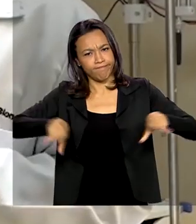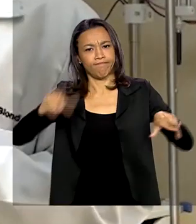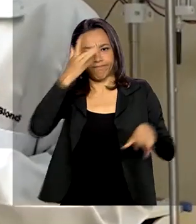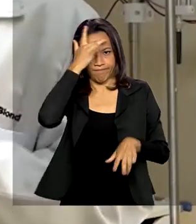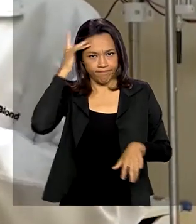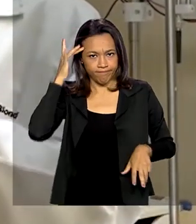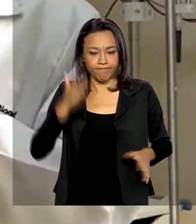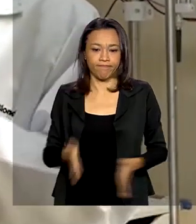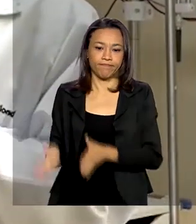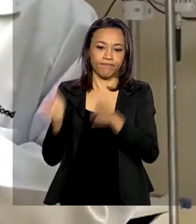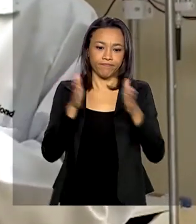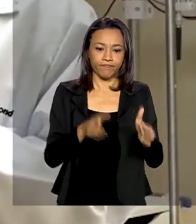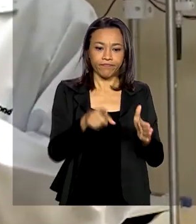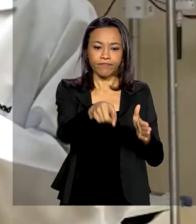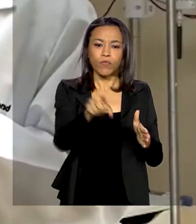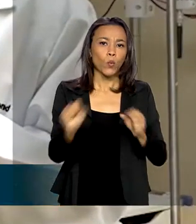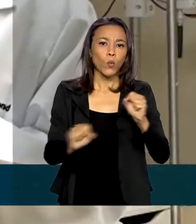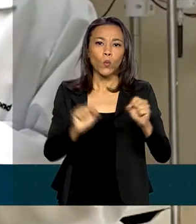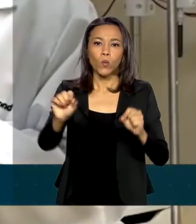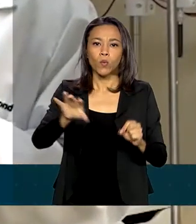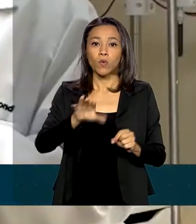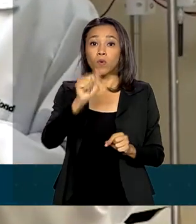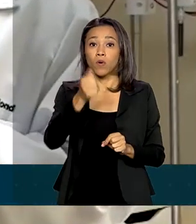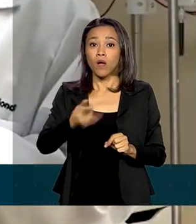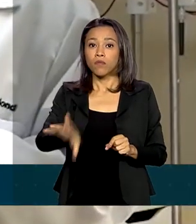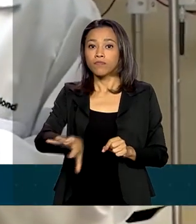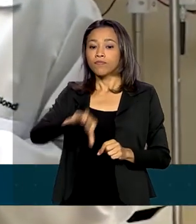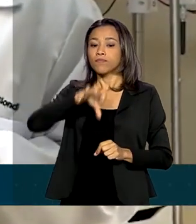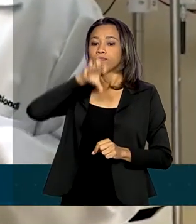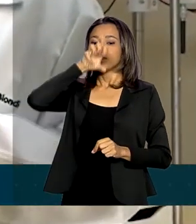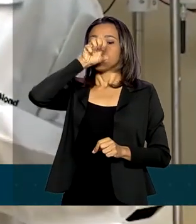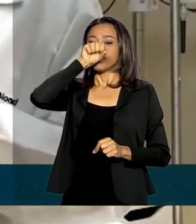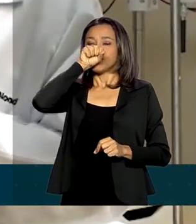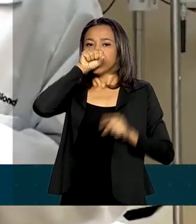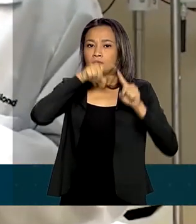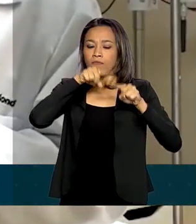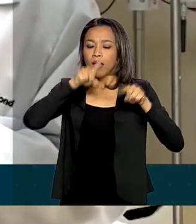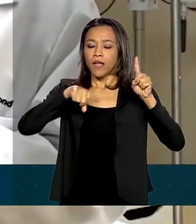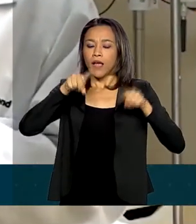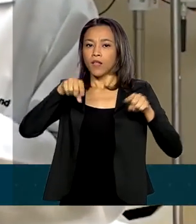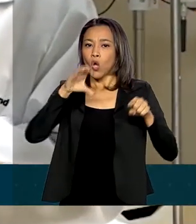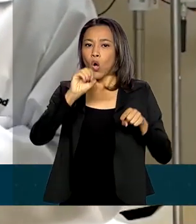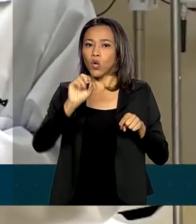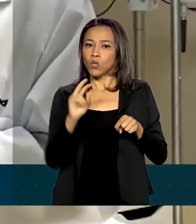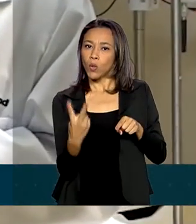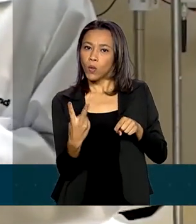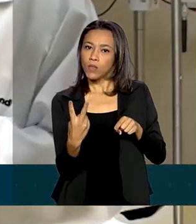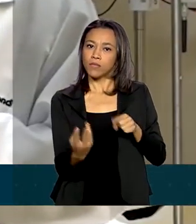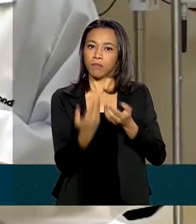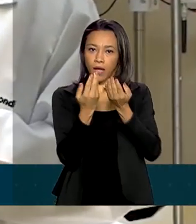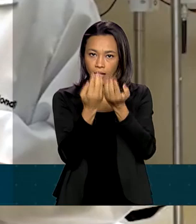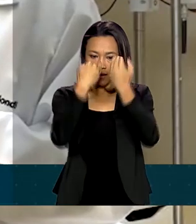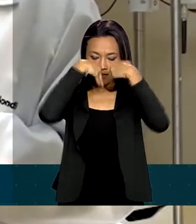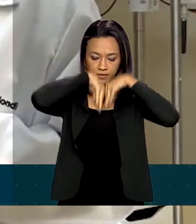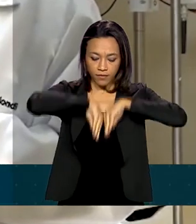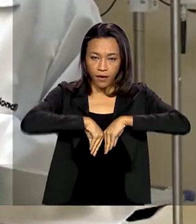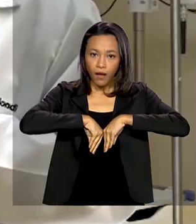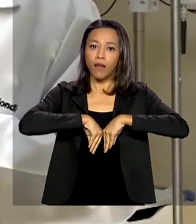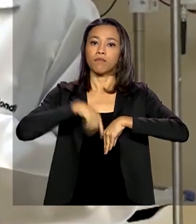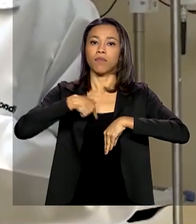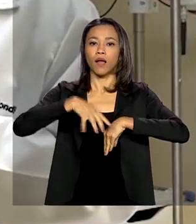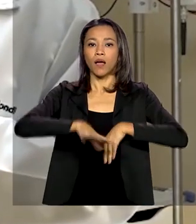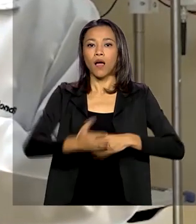Coloca o oxigênio em frações variadas com a pressão positiva dentro dos pulmões para permitir a